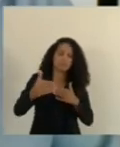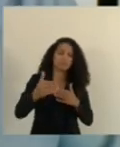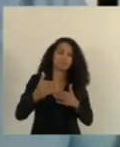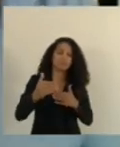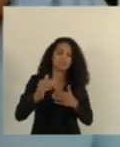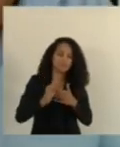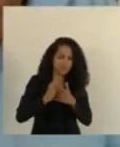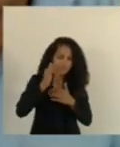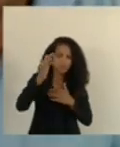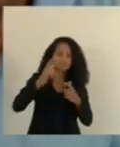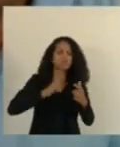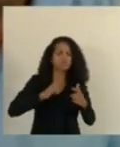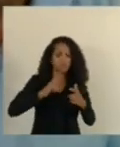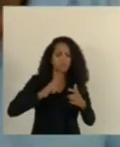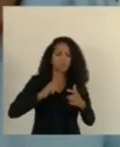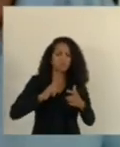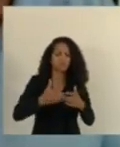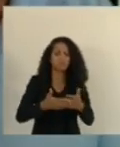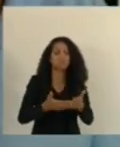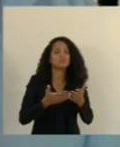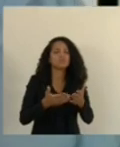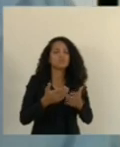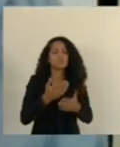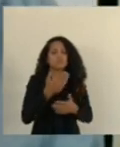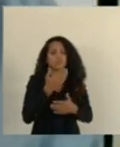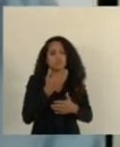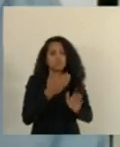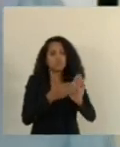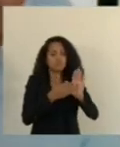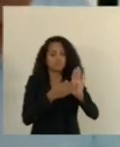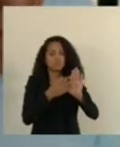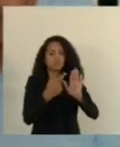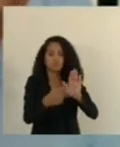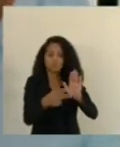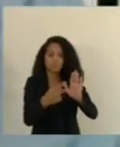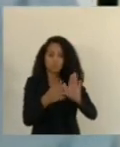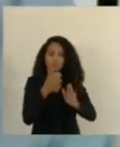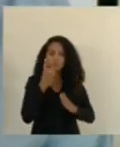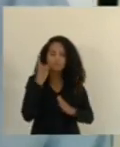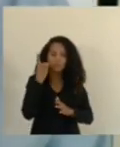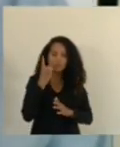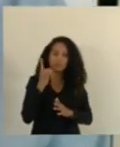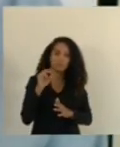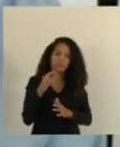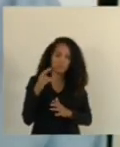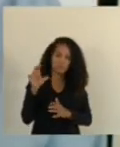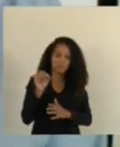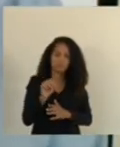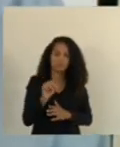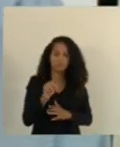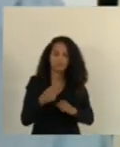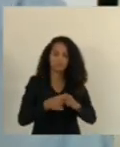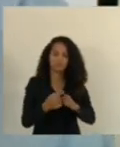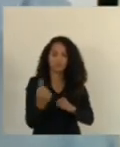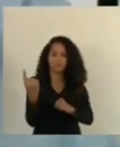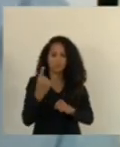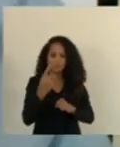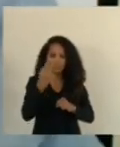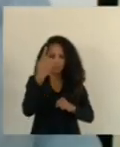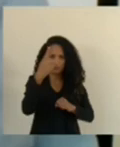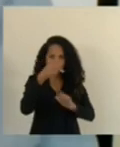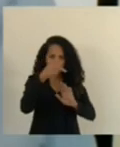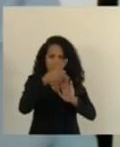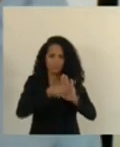então o que eu gostaria de propor a vossa excelência deputado Luiz Durão o artigo primeiro do projeto de vossa excelência